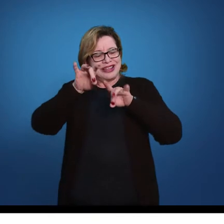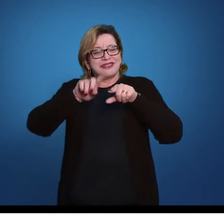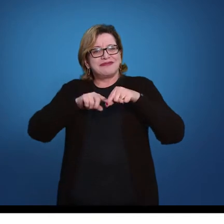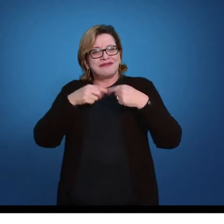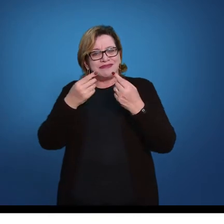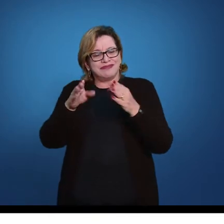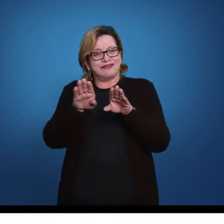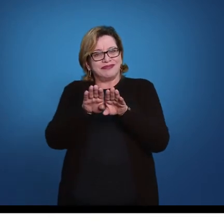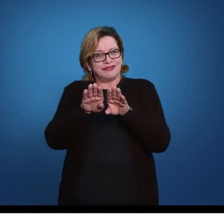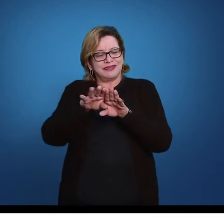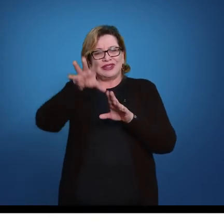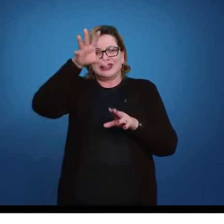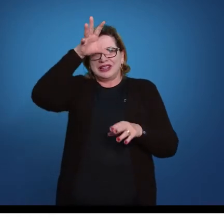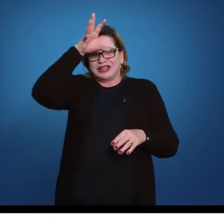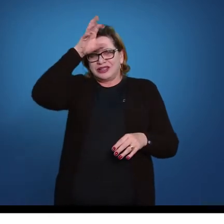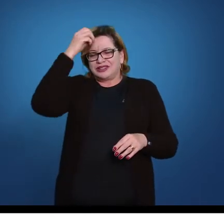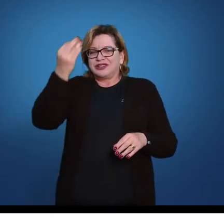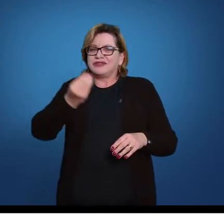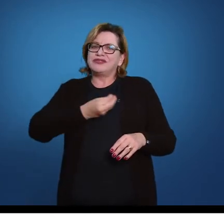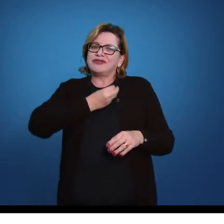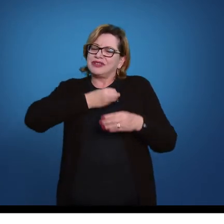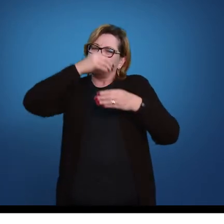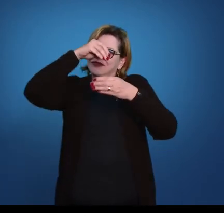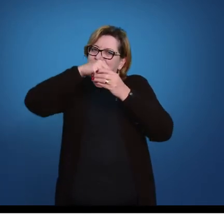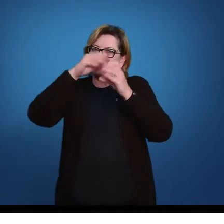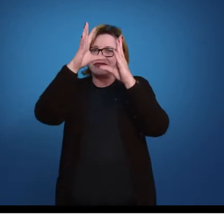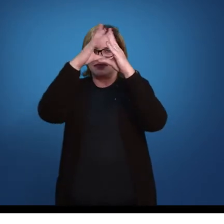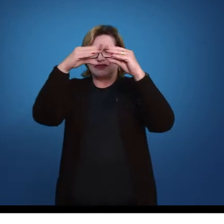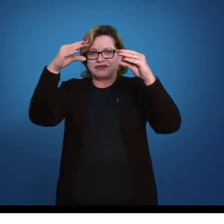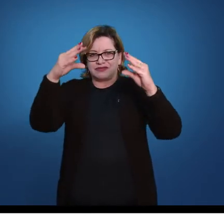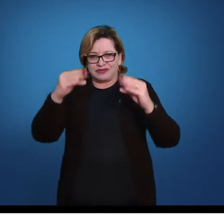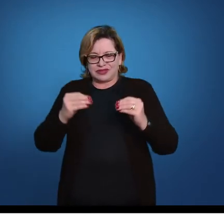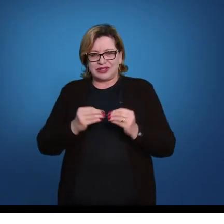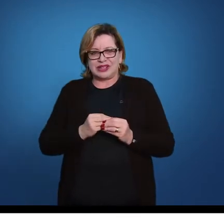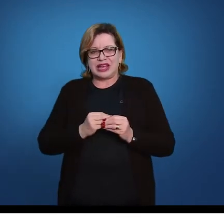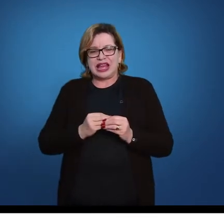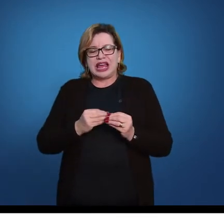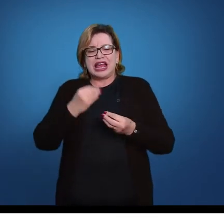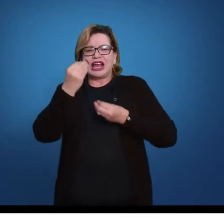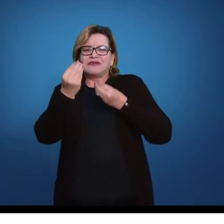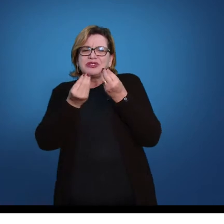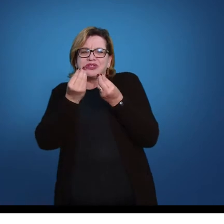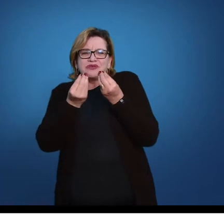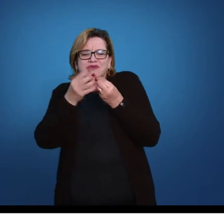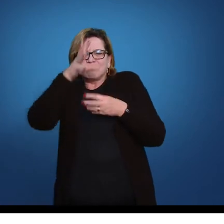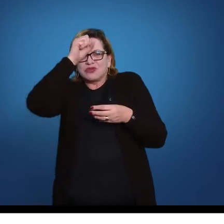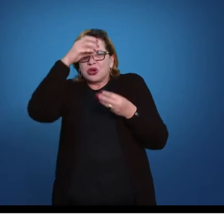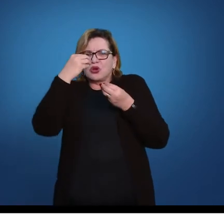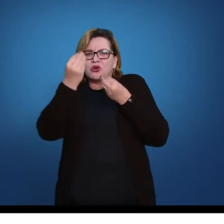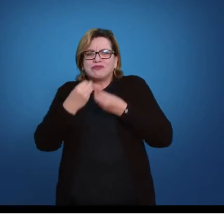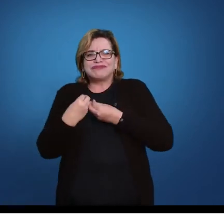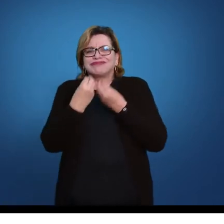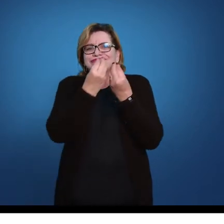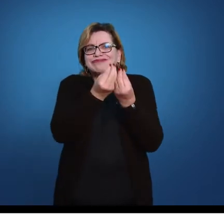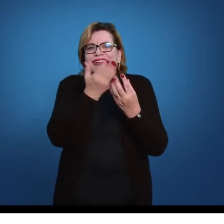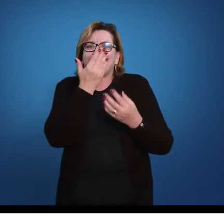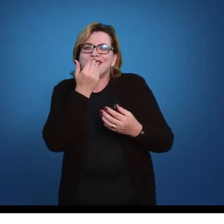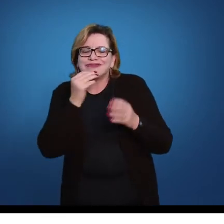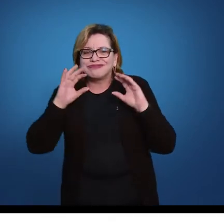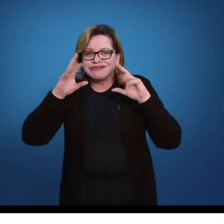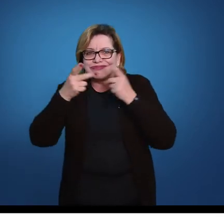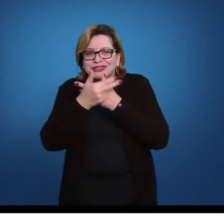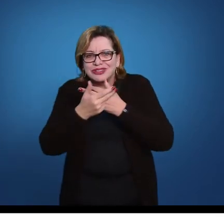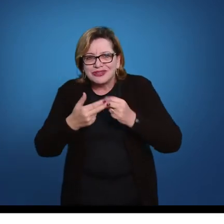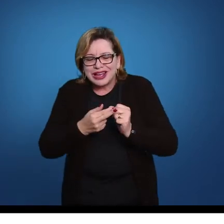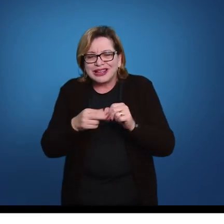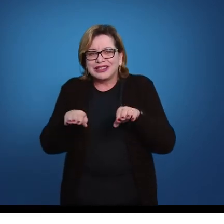aprendiam também a viver no circo. Aprendiam a montar lona, aprendiam a dar comida aos animais, a